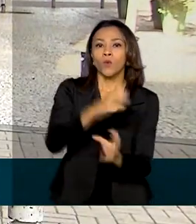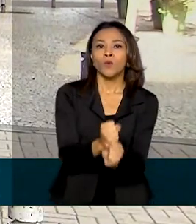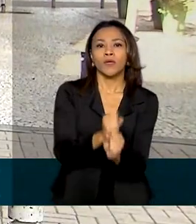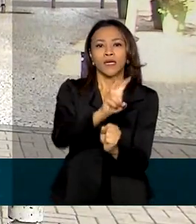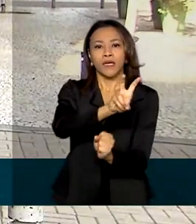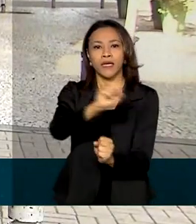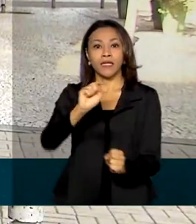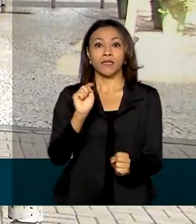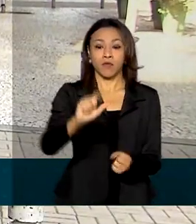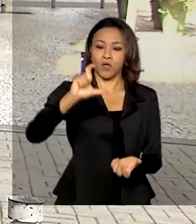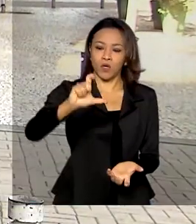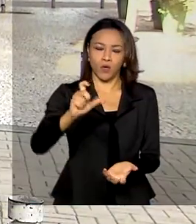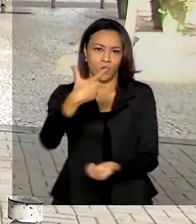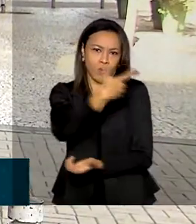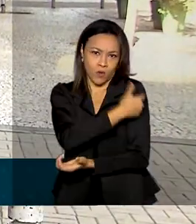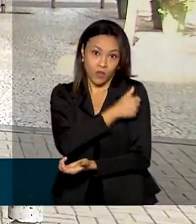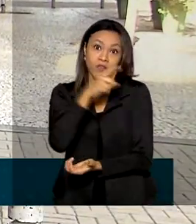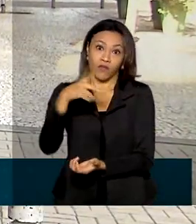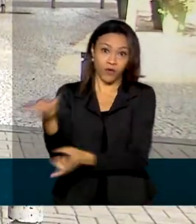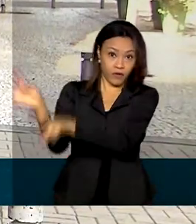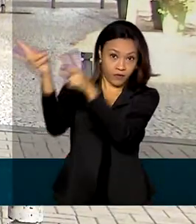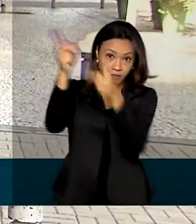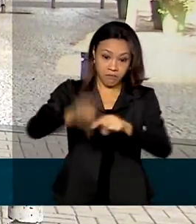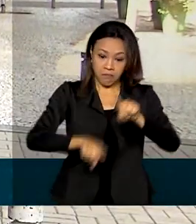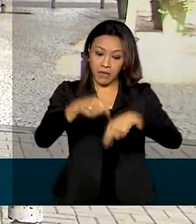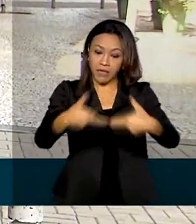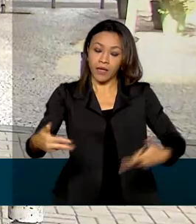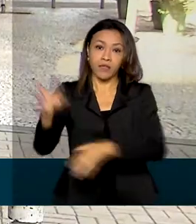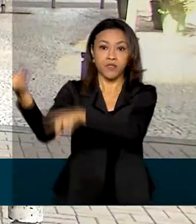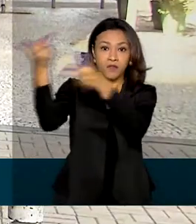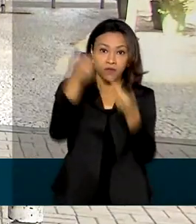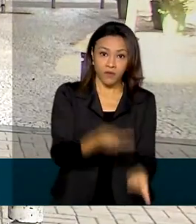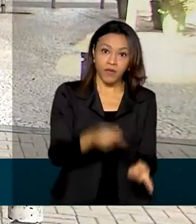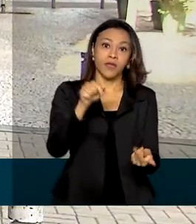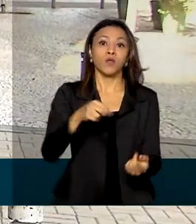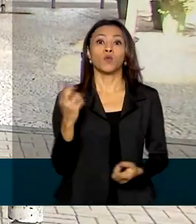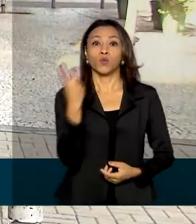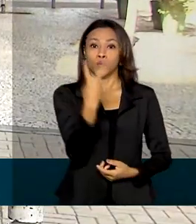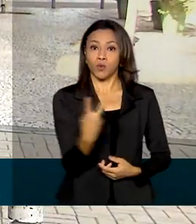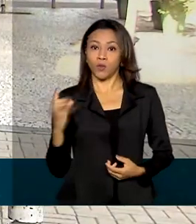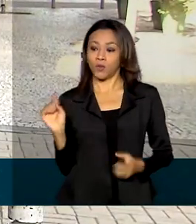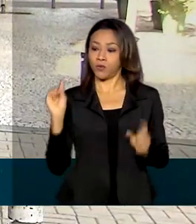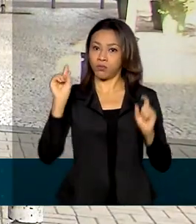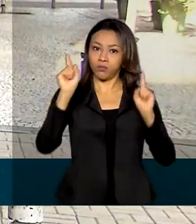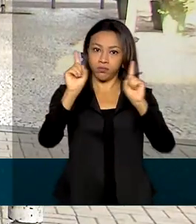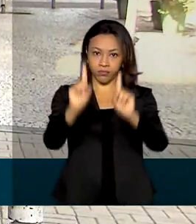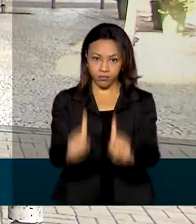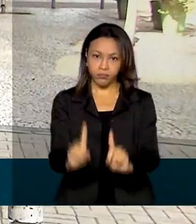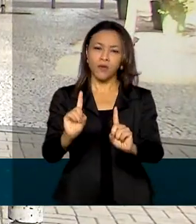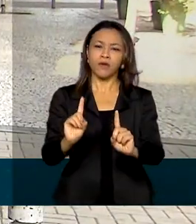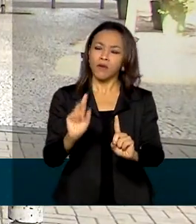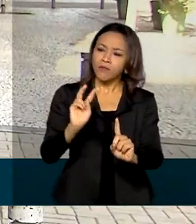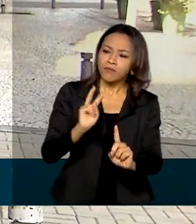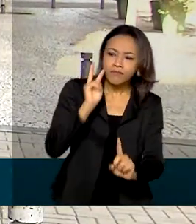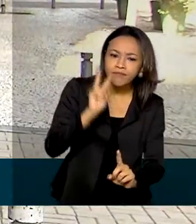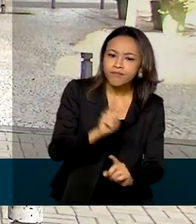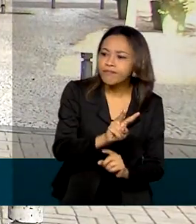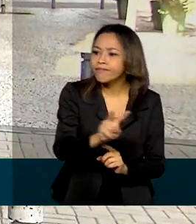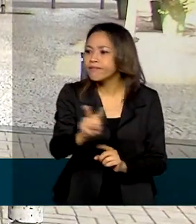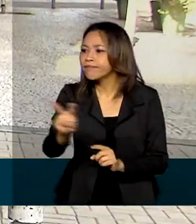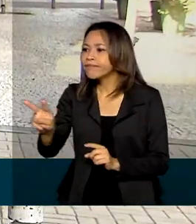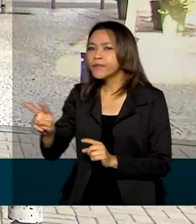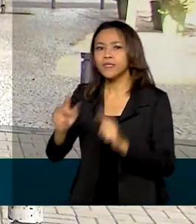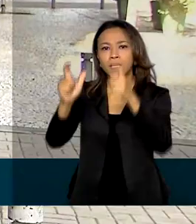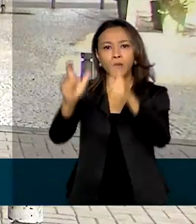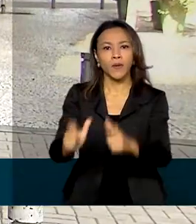produzido com matéria-prima importada. Aqui no Rio, Eduardo Pazuello e Marcelo Queiroga vão visitar as instalações no local